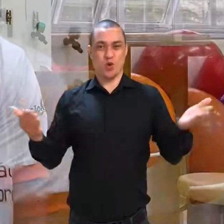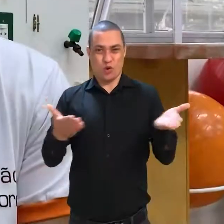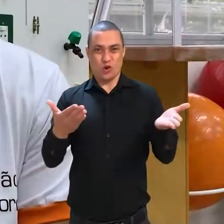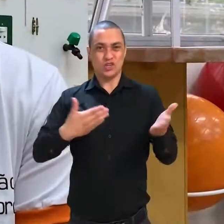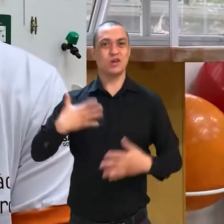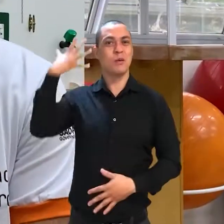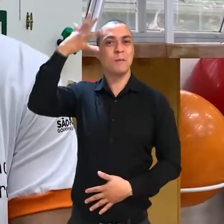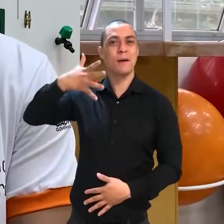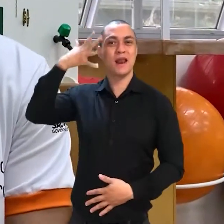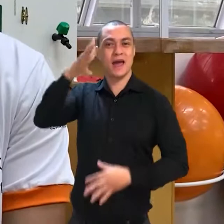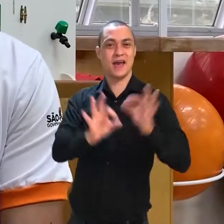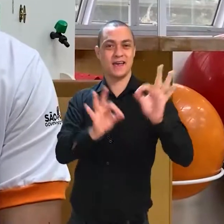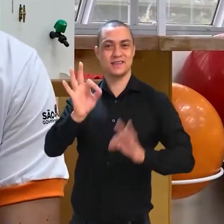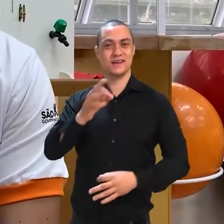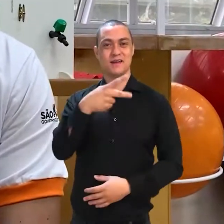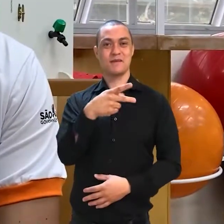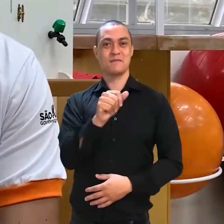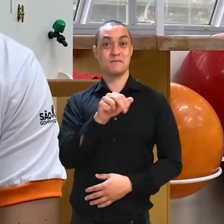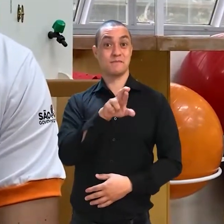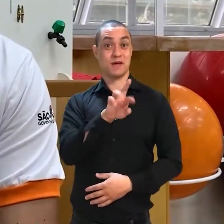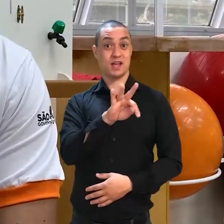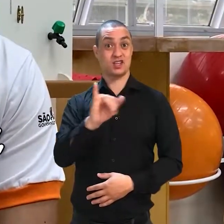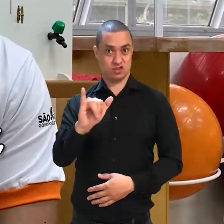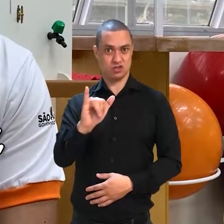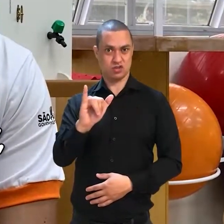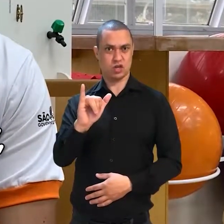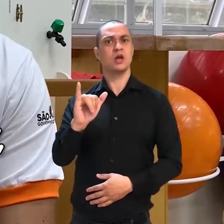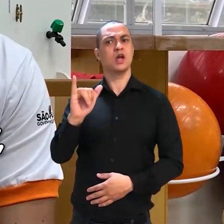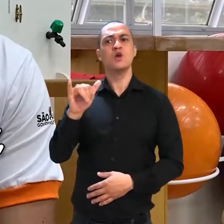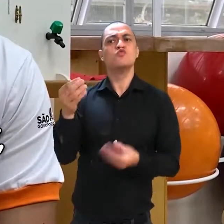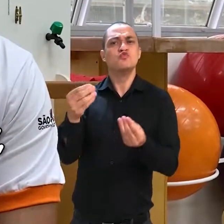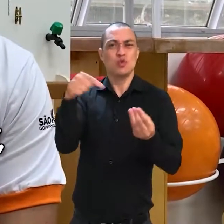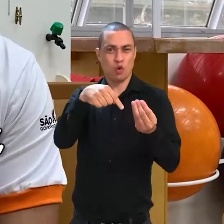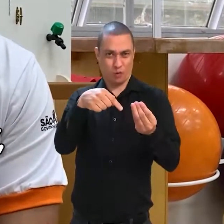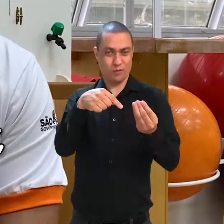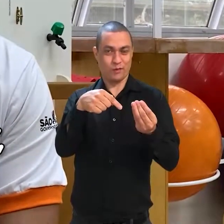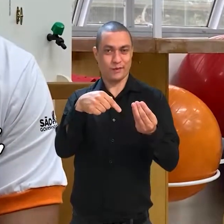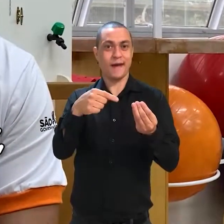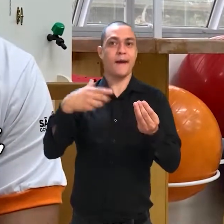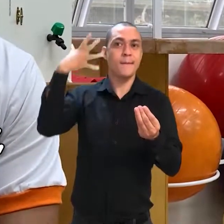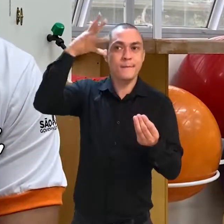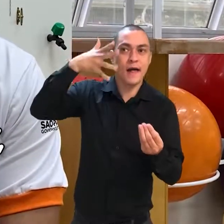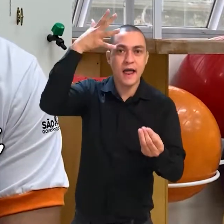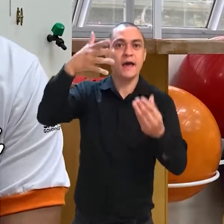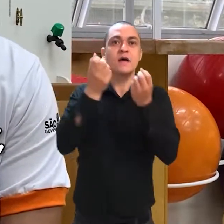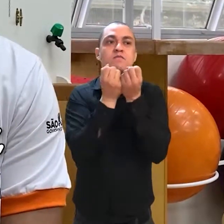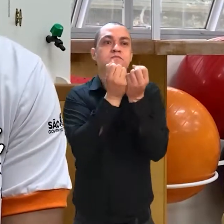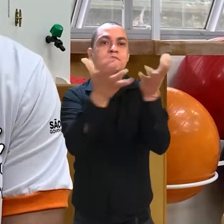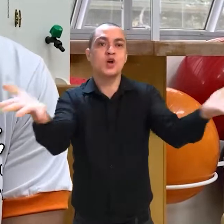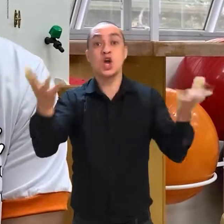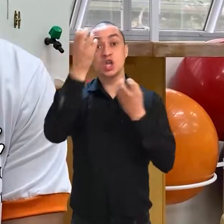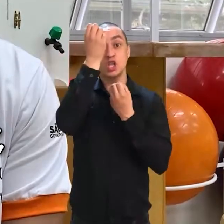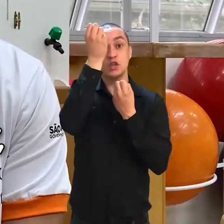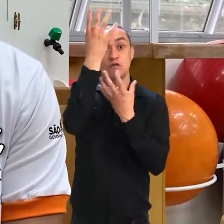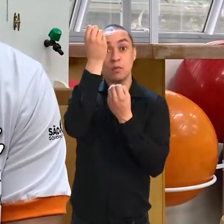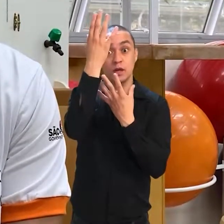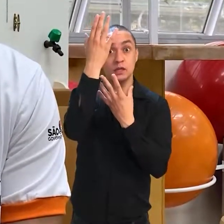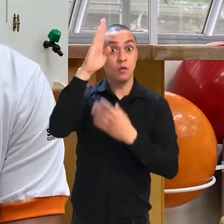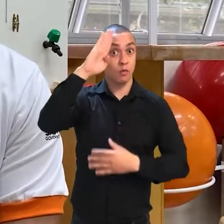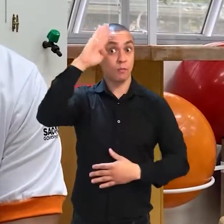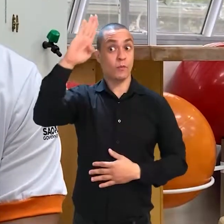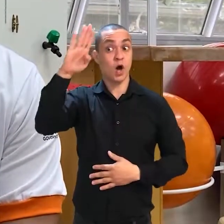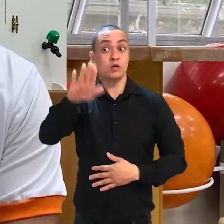terceiro. Hoje eu faço parte como palestrante do projeto Parte, que é um projeto que leva